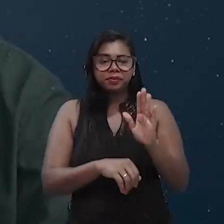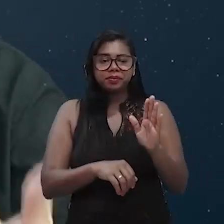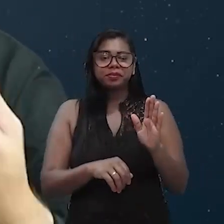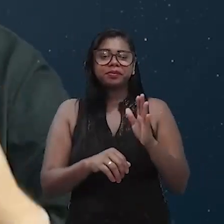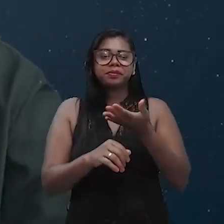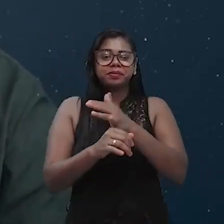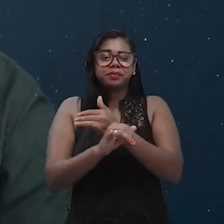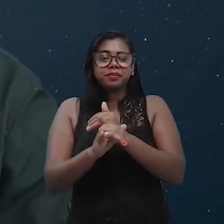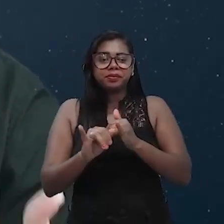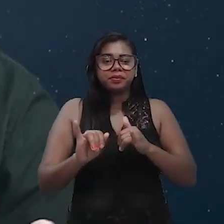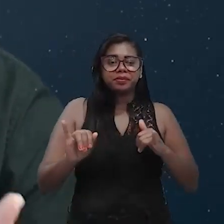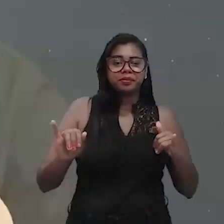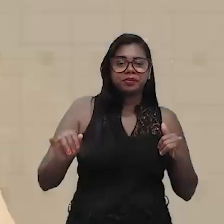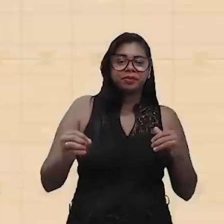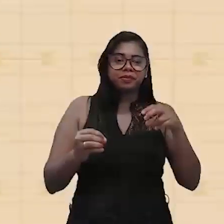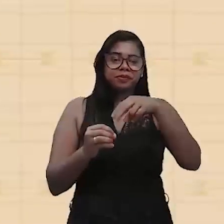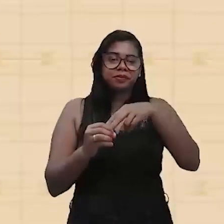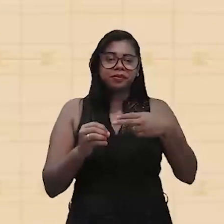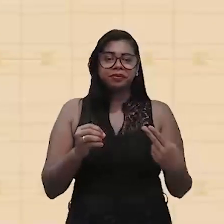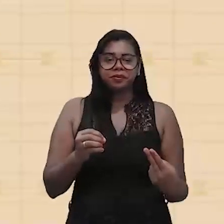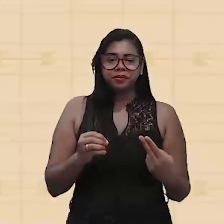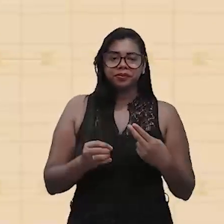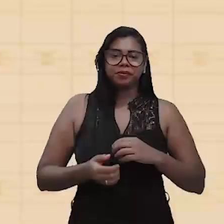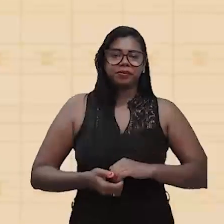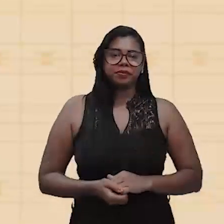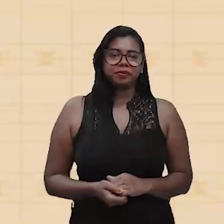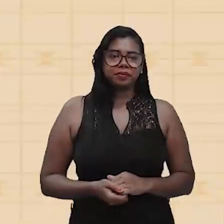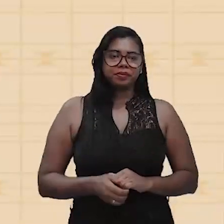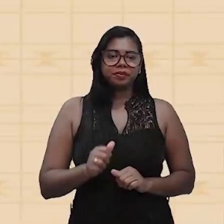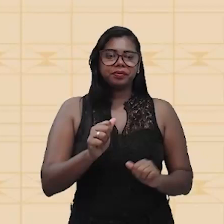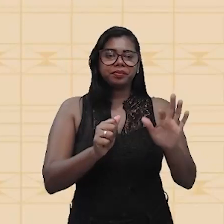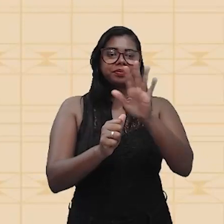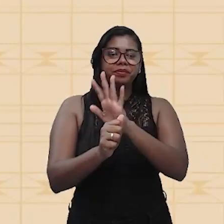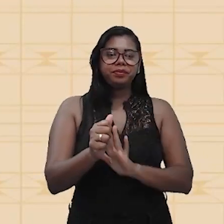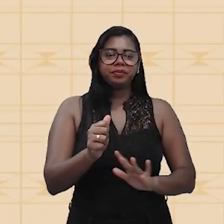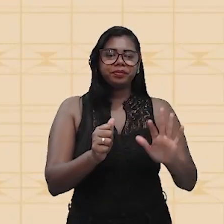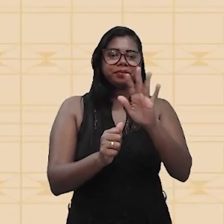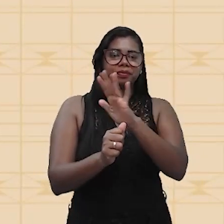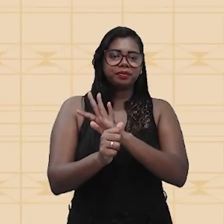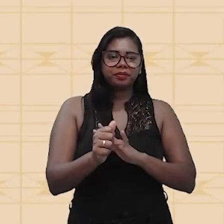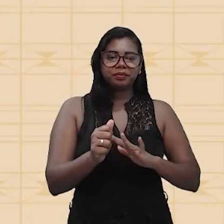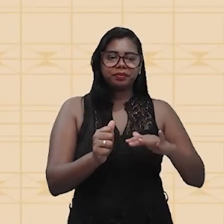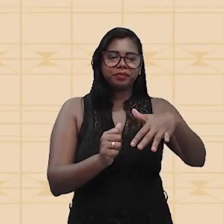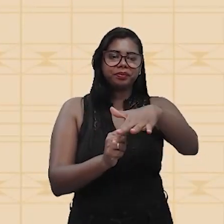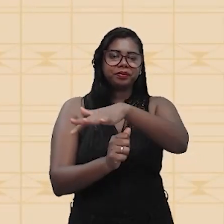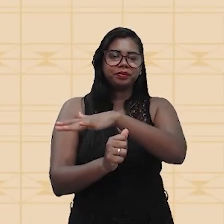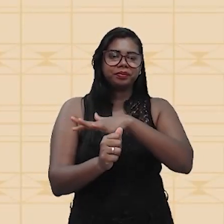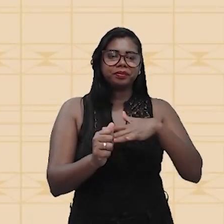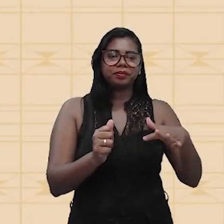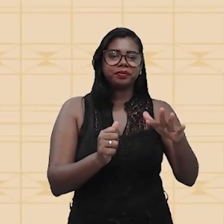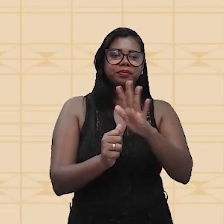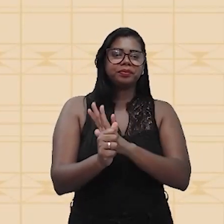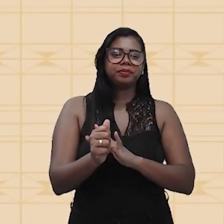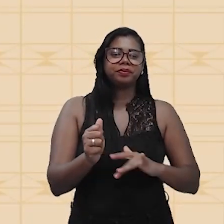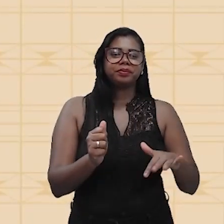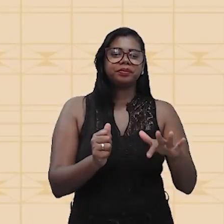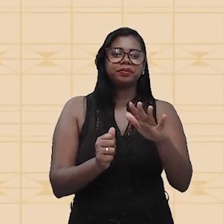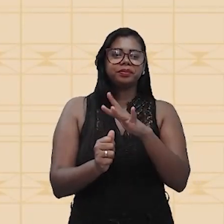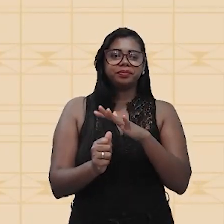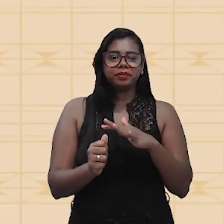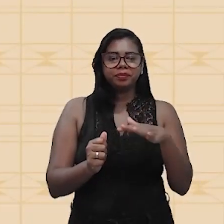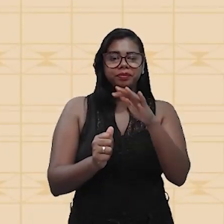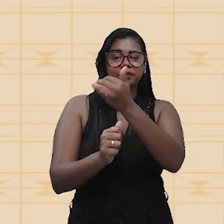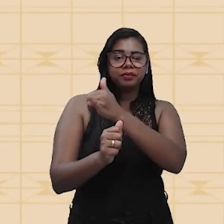núcleo do átomo, ou seja, naquela região chamada de camada de valência. O fato dos elétrons